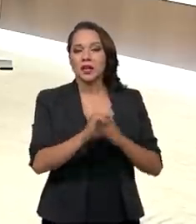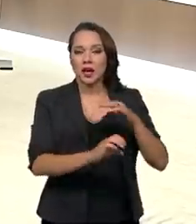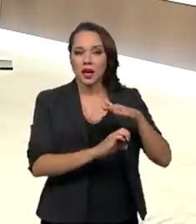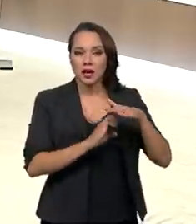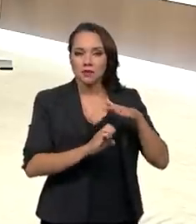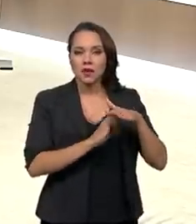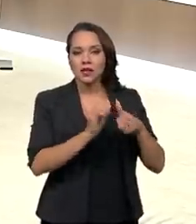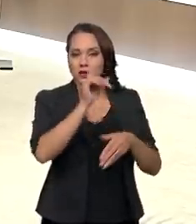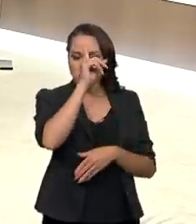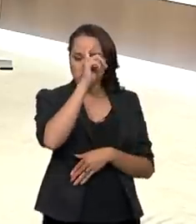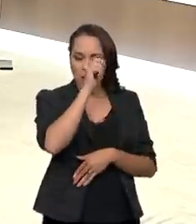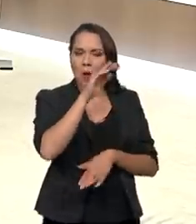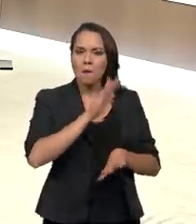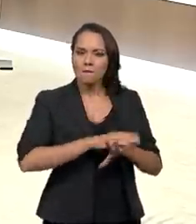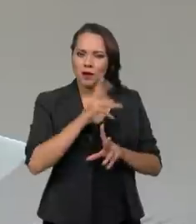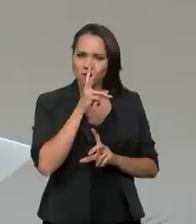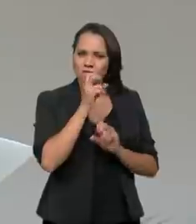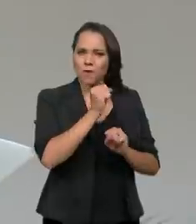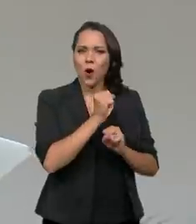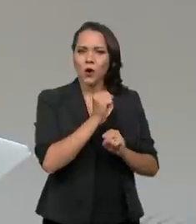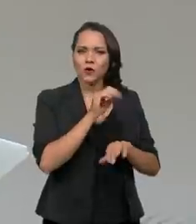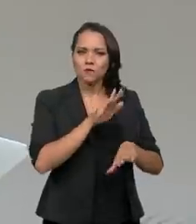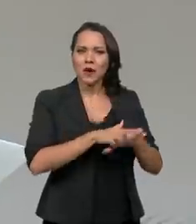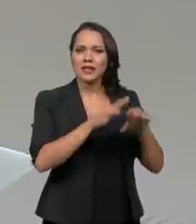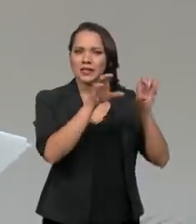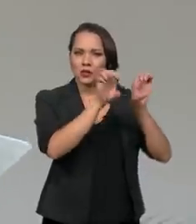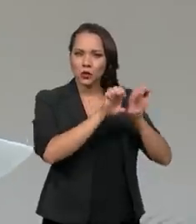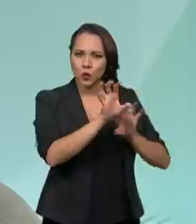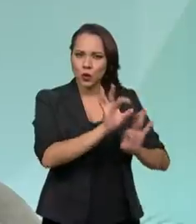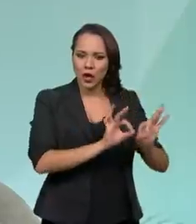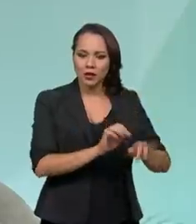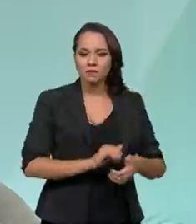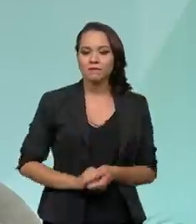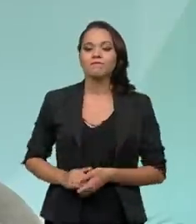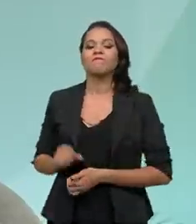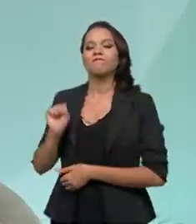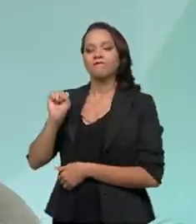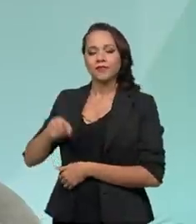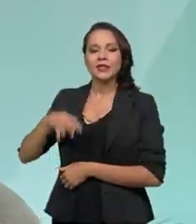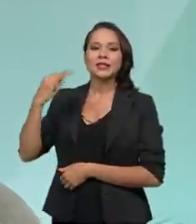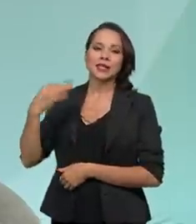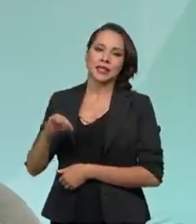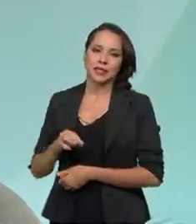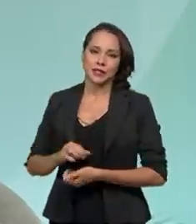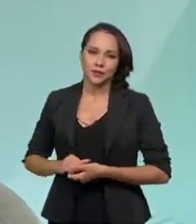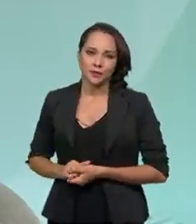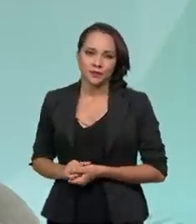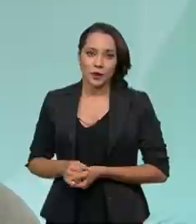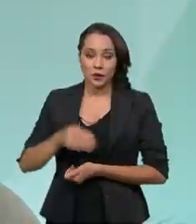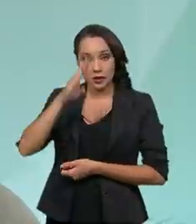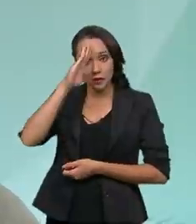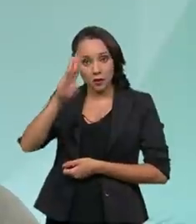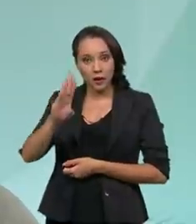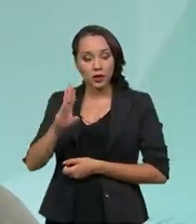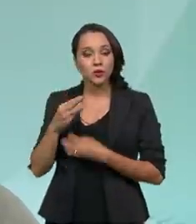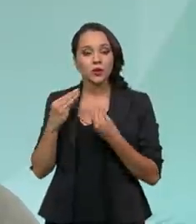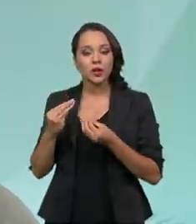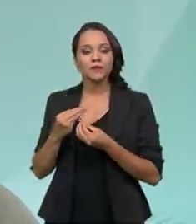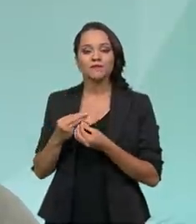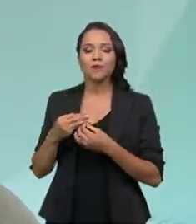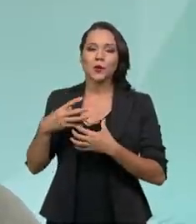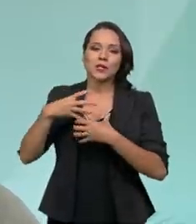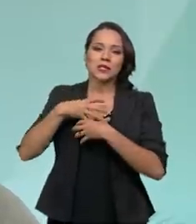ficou mais fortalecida, mais estruturada? Ficou, com certeza. E, principalmente, o